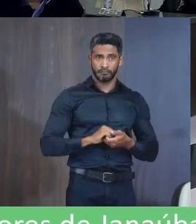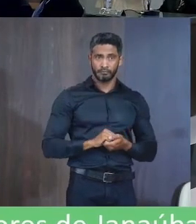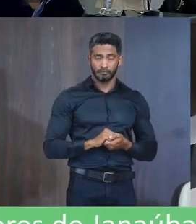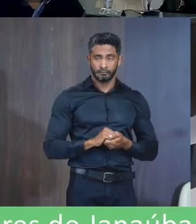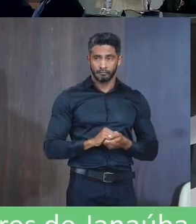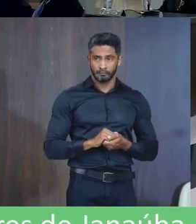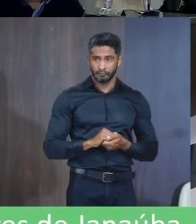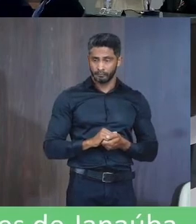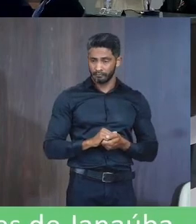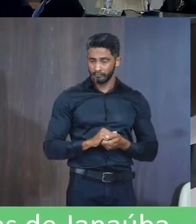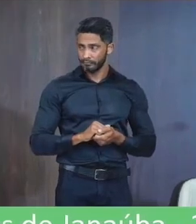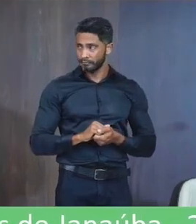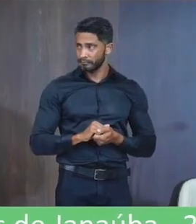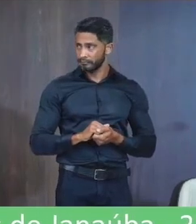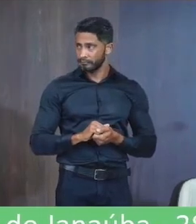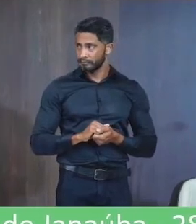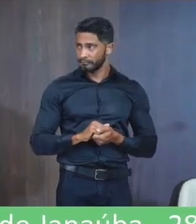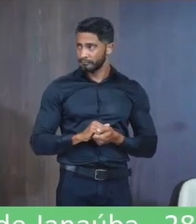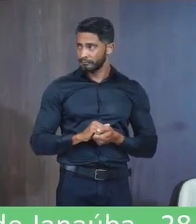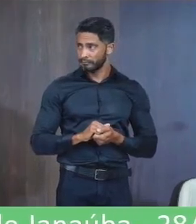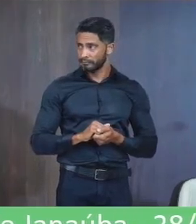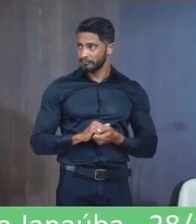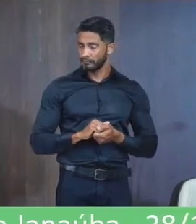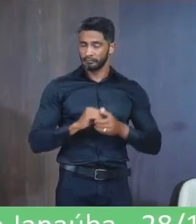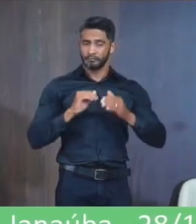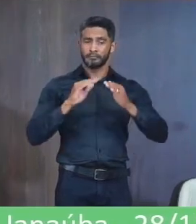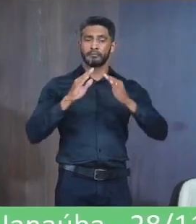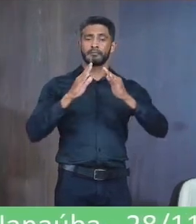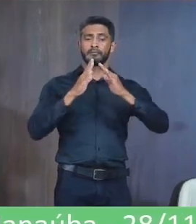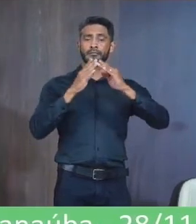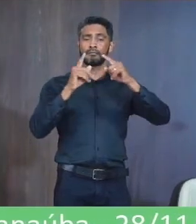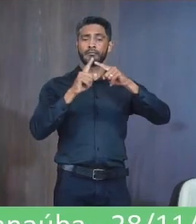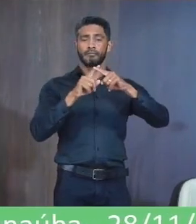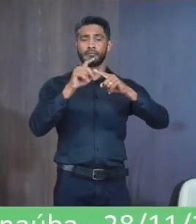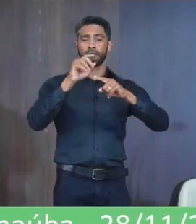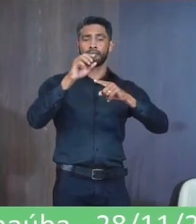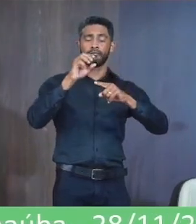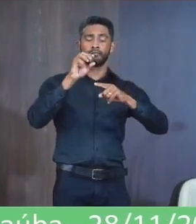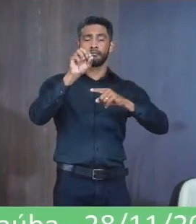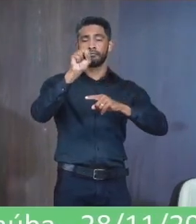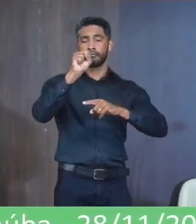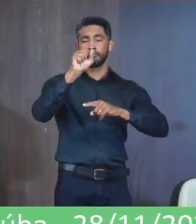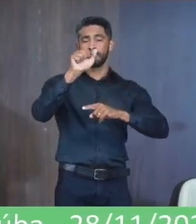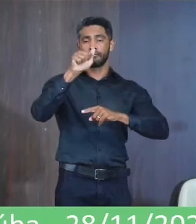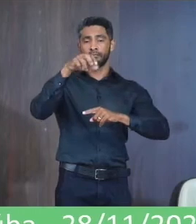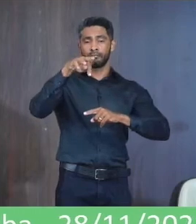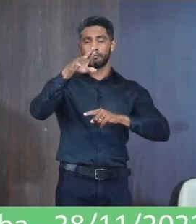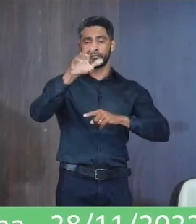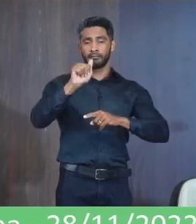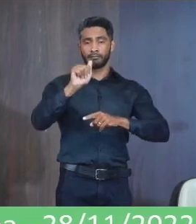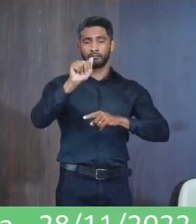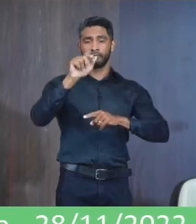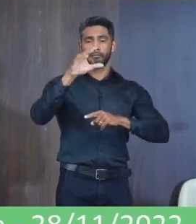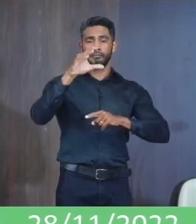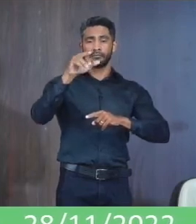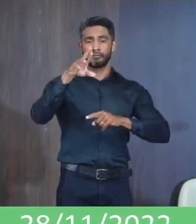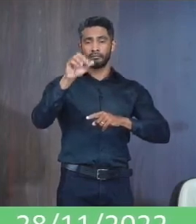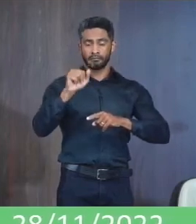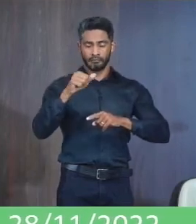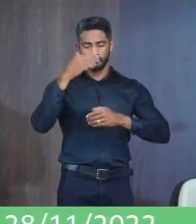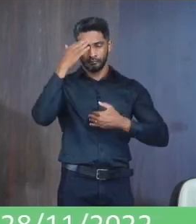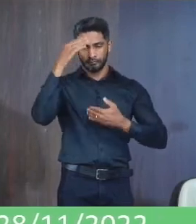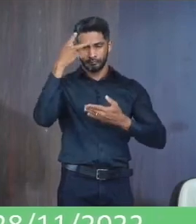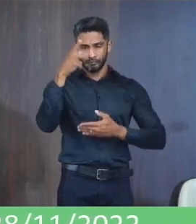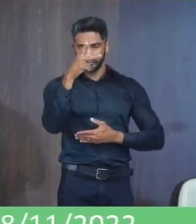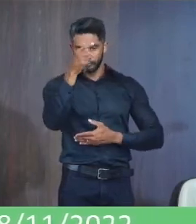É para o Geral da Paróquia Santa Cruz E Nossa Senhora das Dores Requeiro que seja dada Ciência ao Congratulado